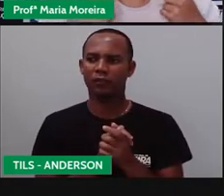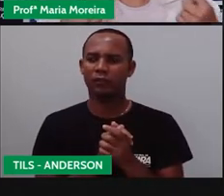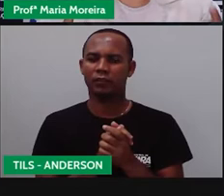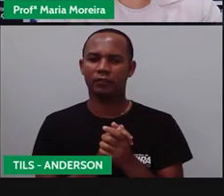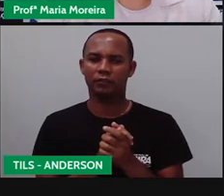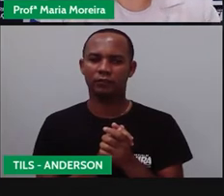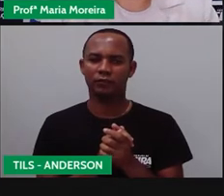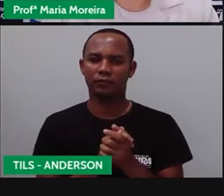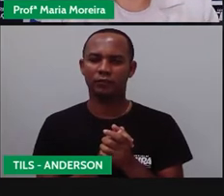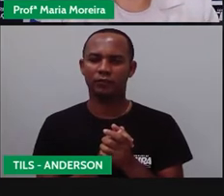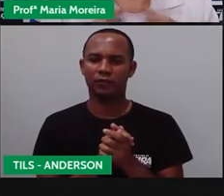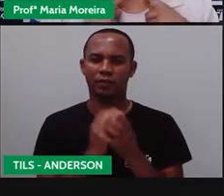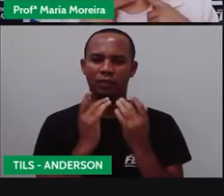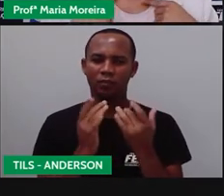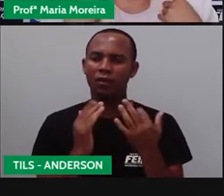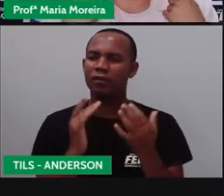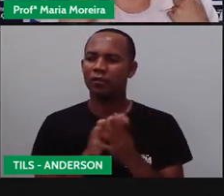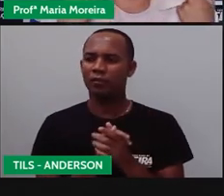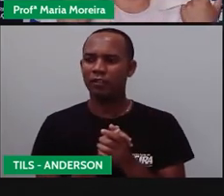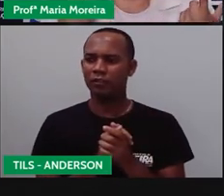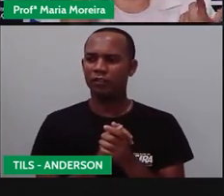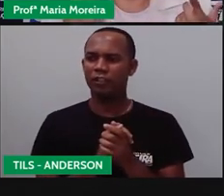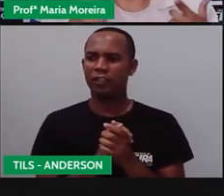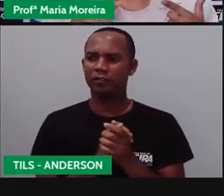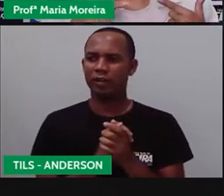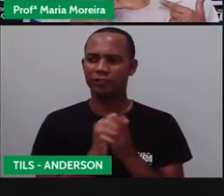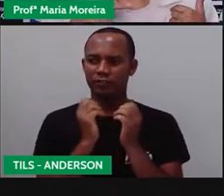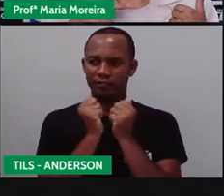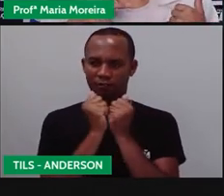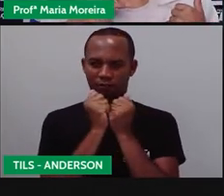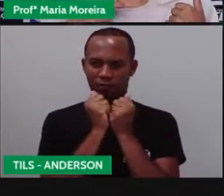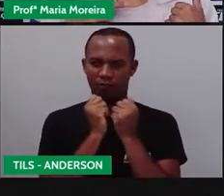é o quê? A verbal. Porque ela está conversando.